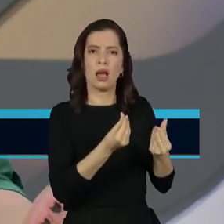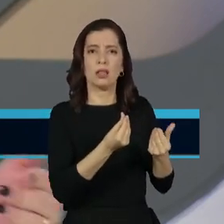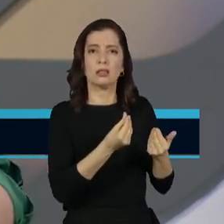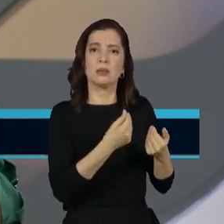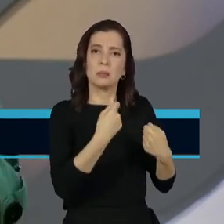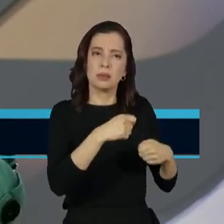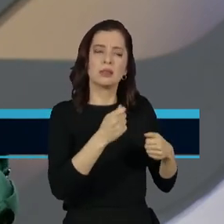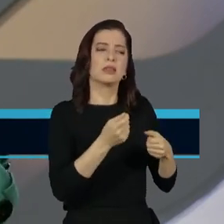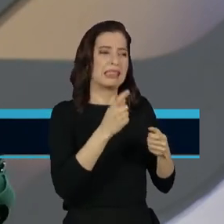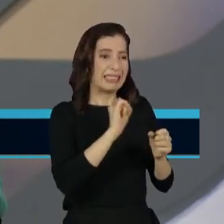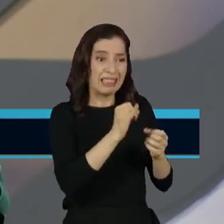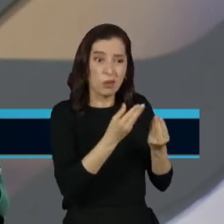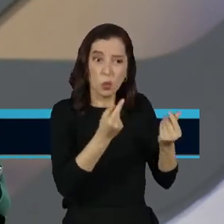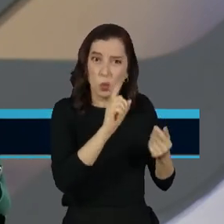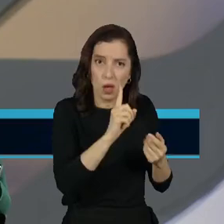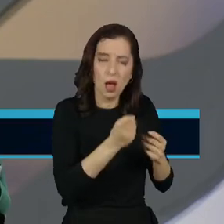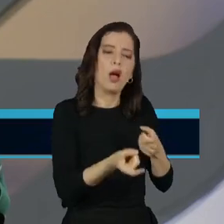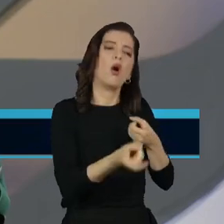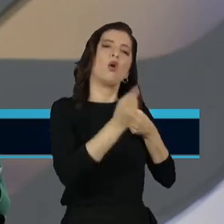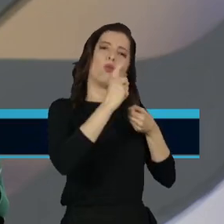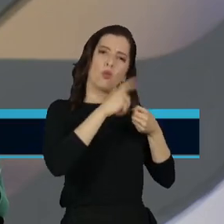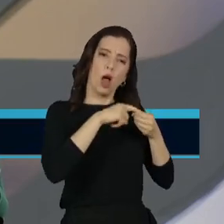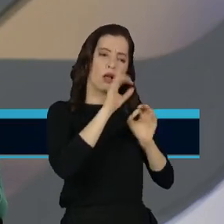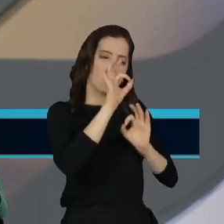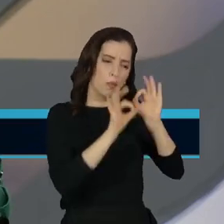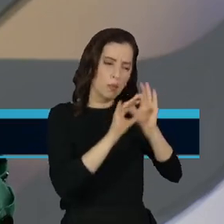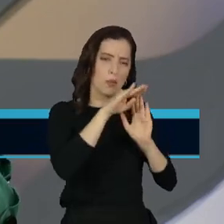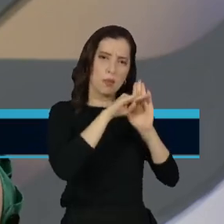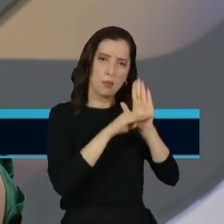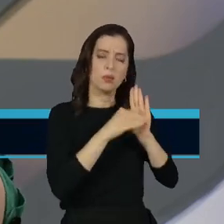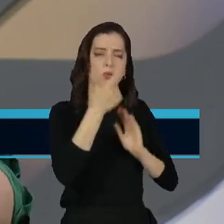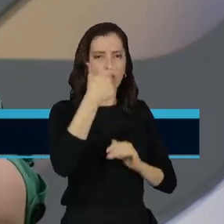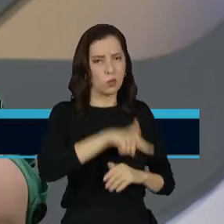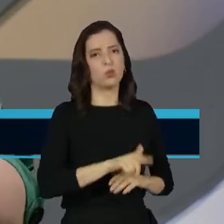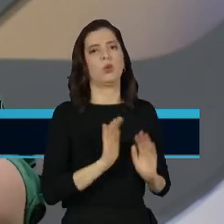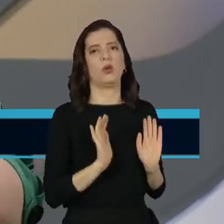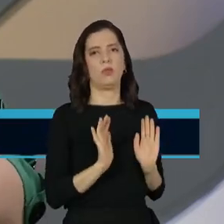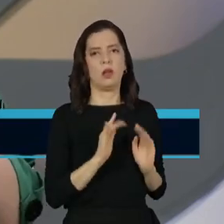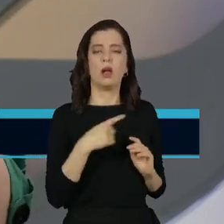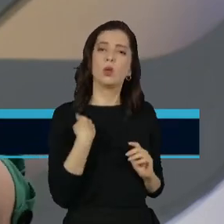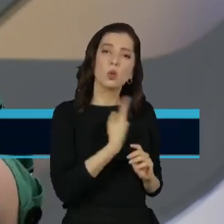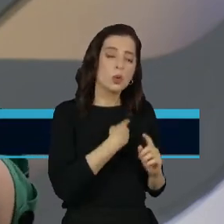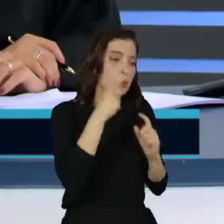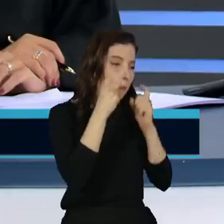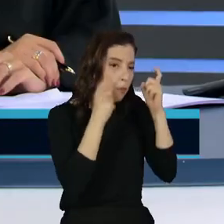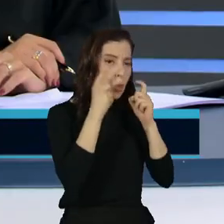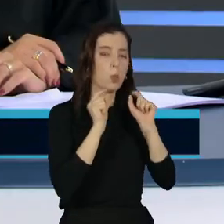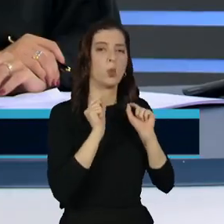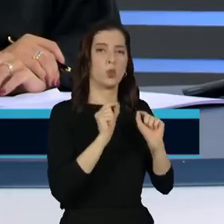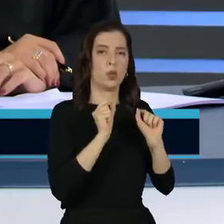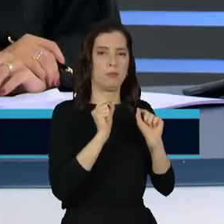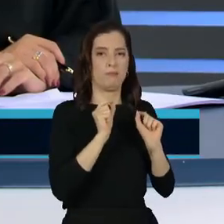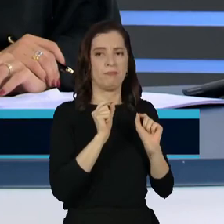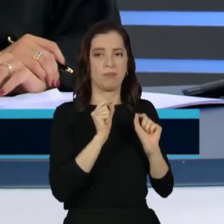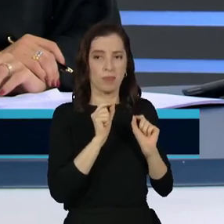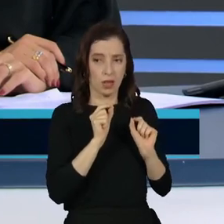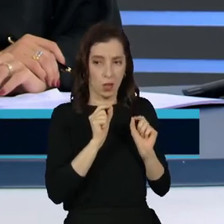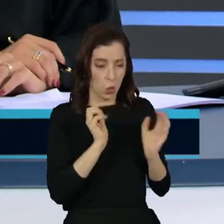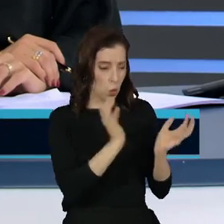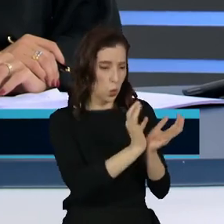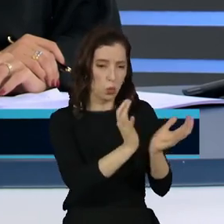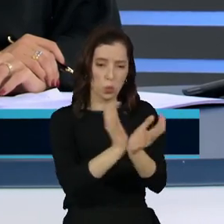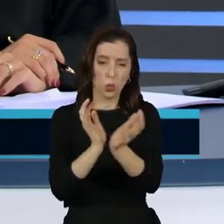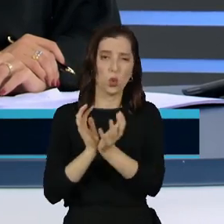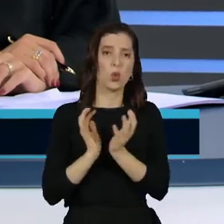discussão. E aí, acho que o que preocupa muito são todos esses grupos que gritam muito para conseguir sair de